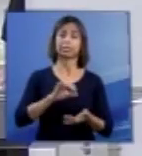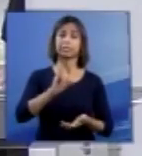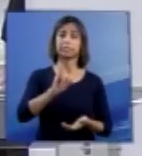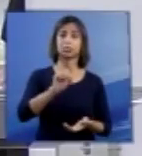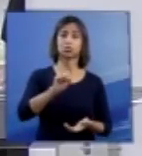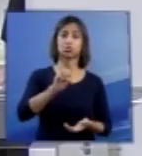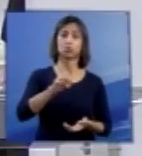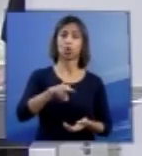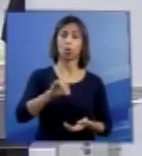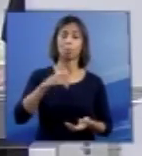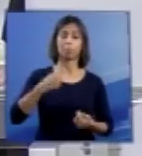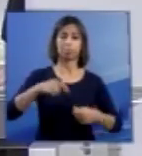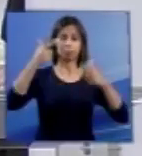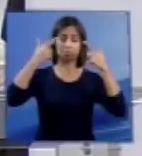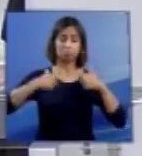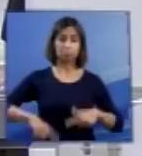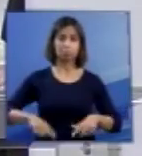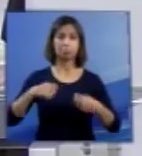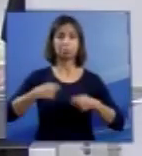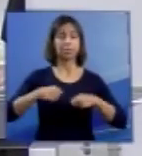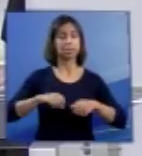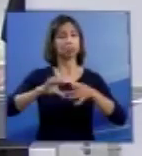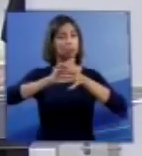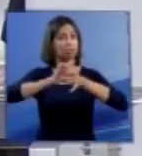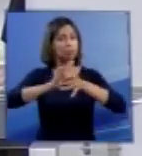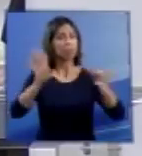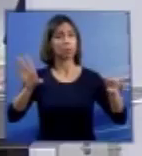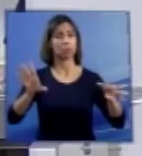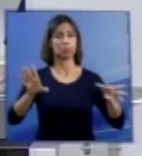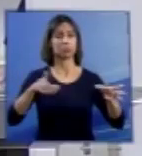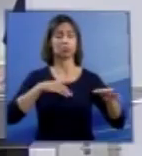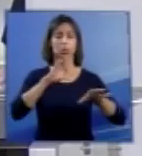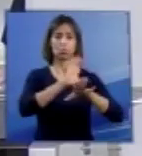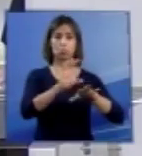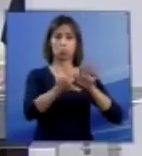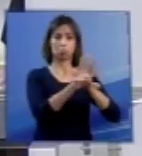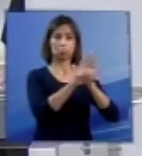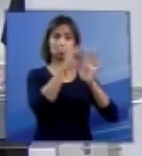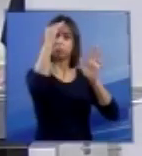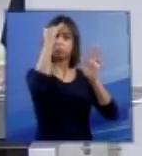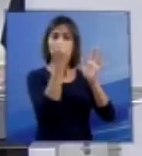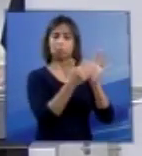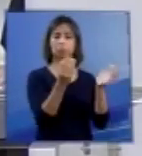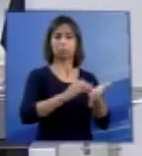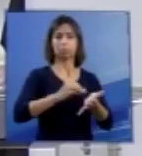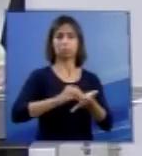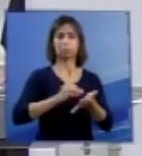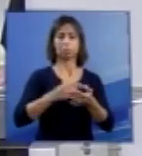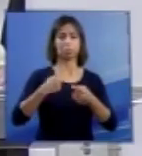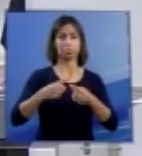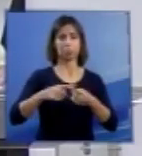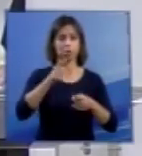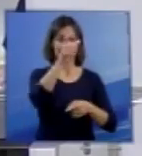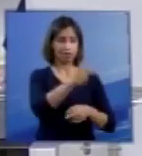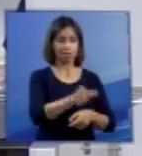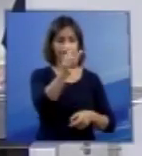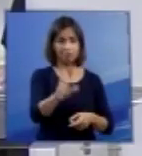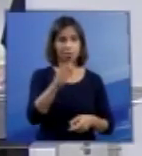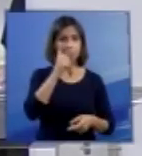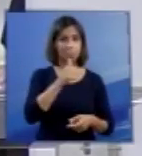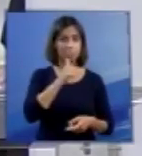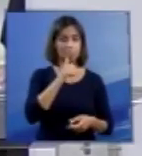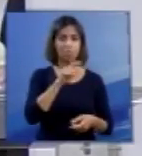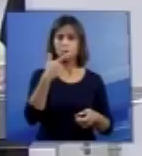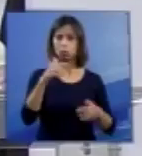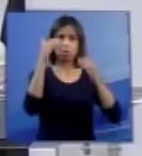de realização de um princípio democrático, constitucional que está em jogo, pois a dignidade dessas mulheres não é